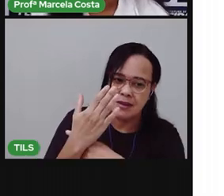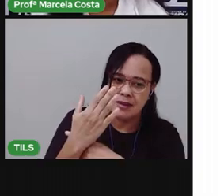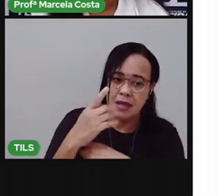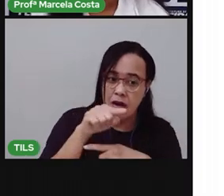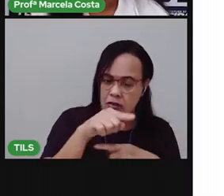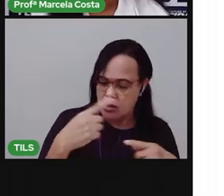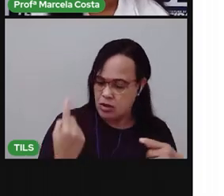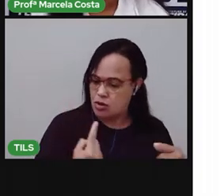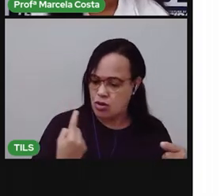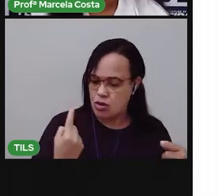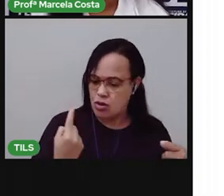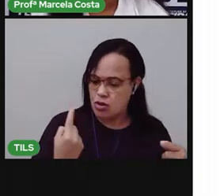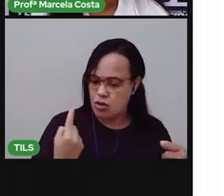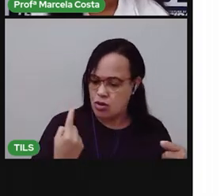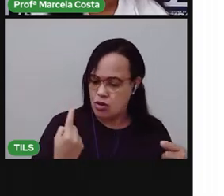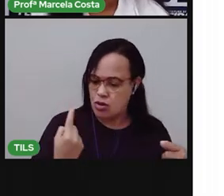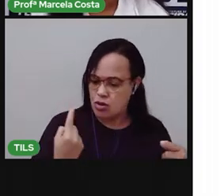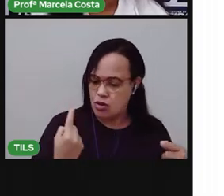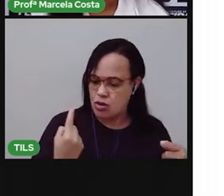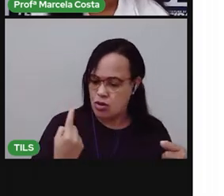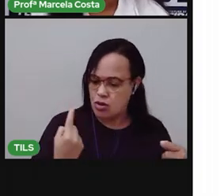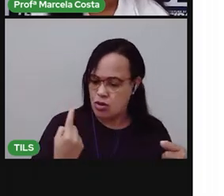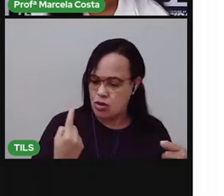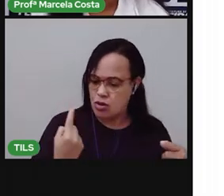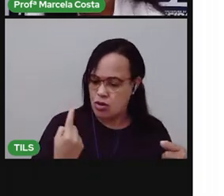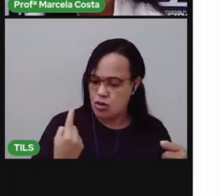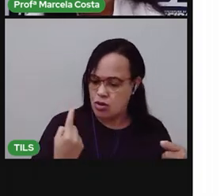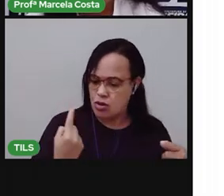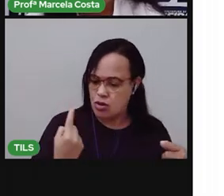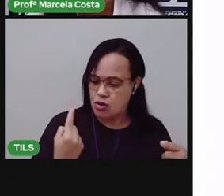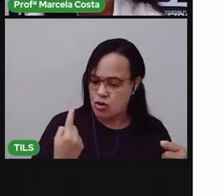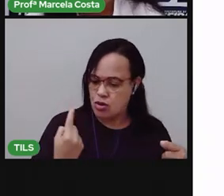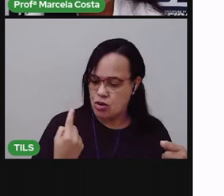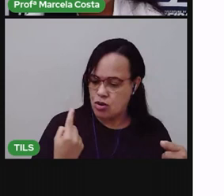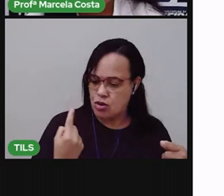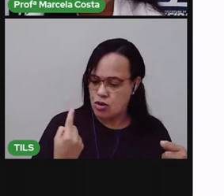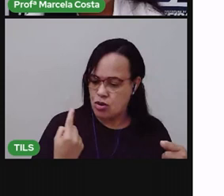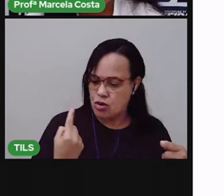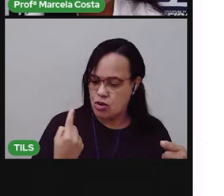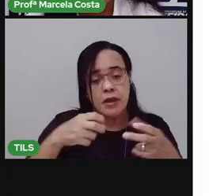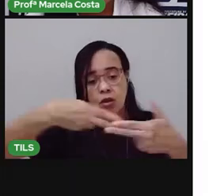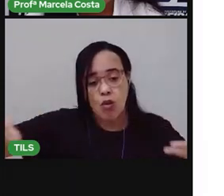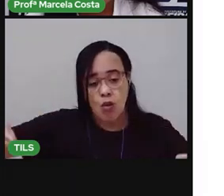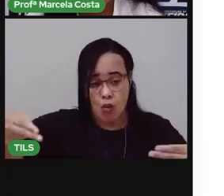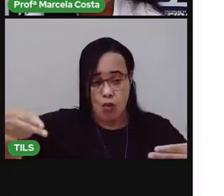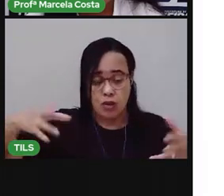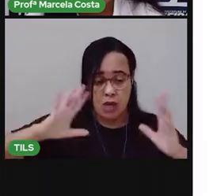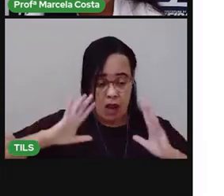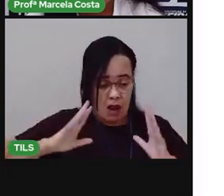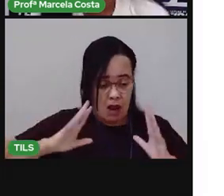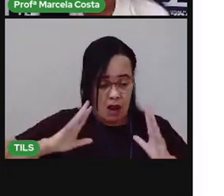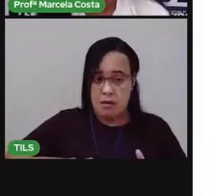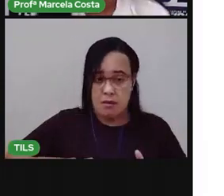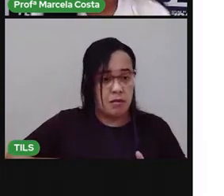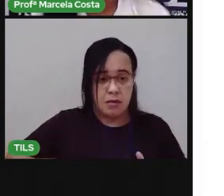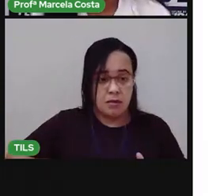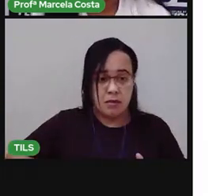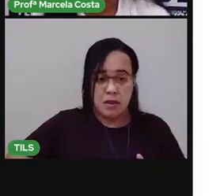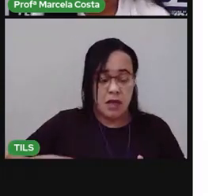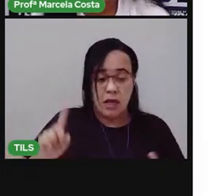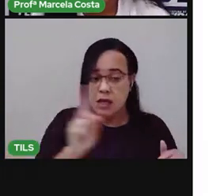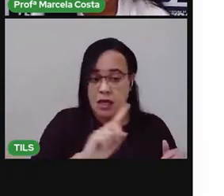Manipular produto de limpeza. É perigoso. Sabe por quê? Esses produtos contêm